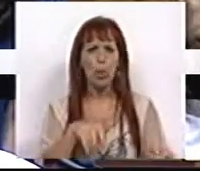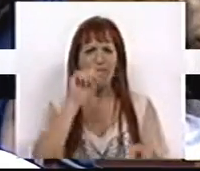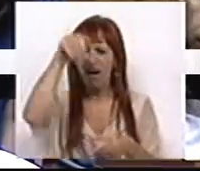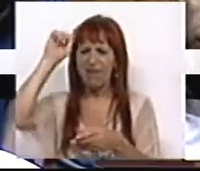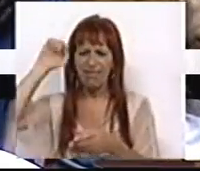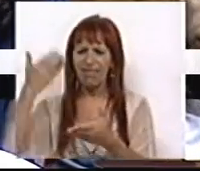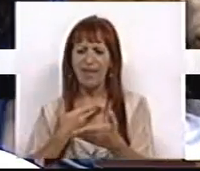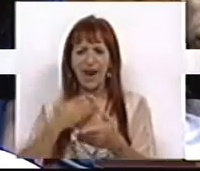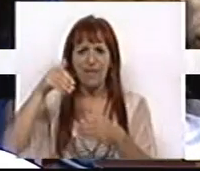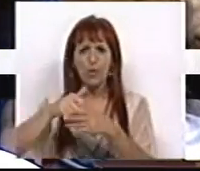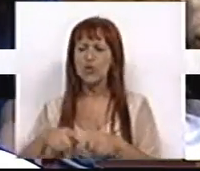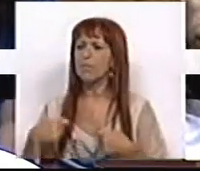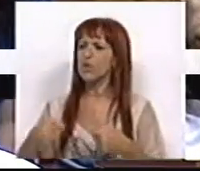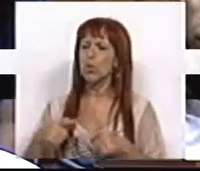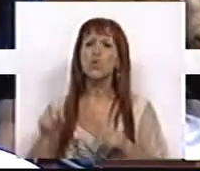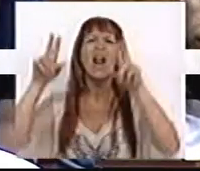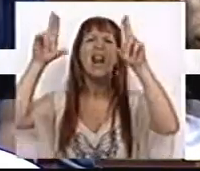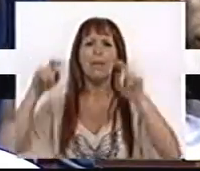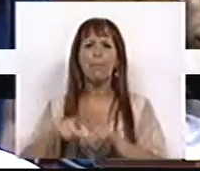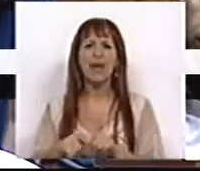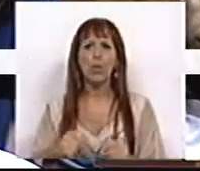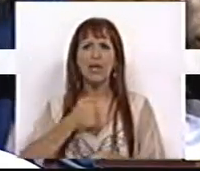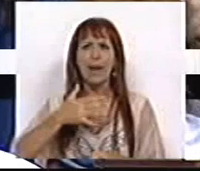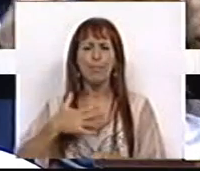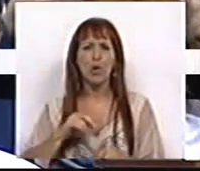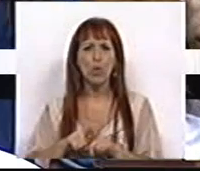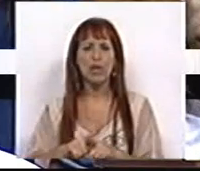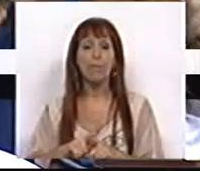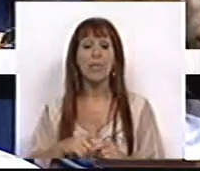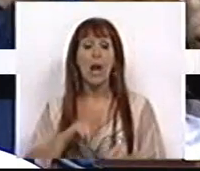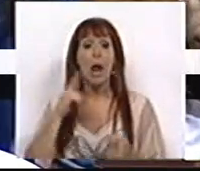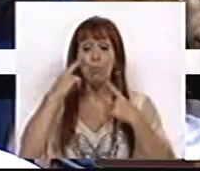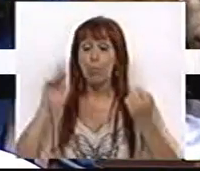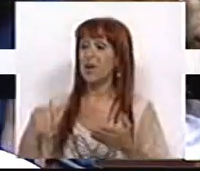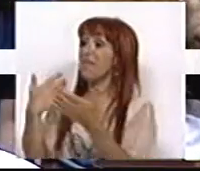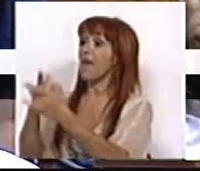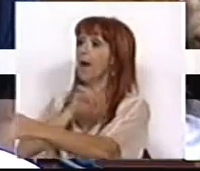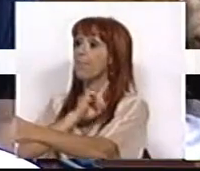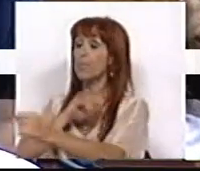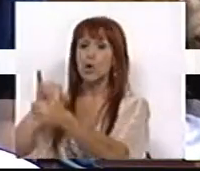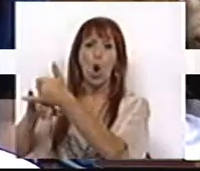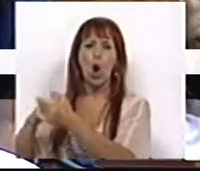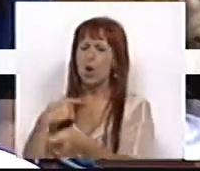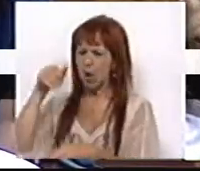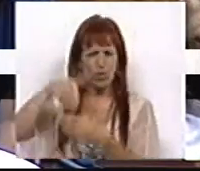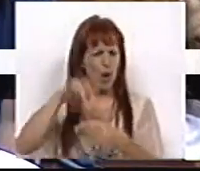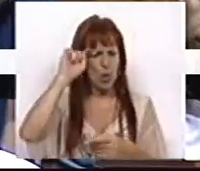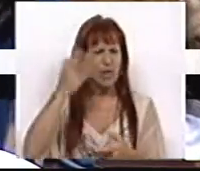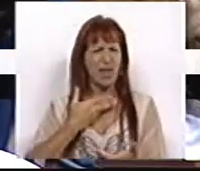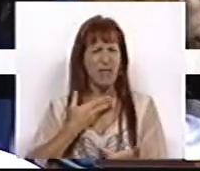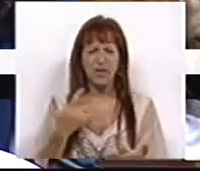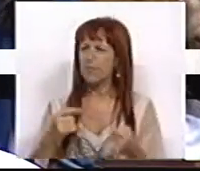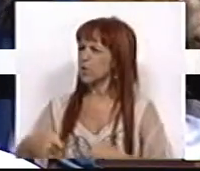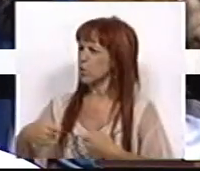déficit. Mas os gastos de limpeza de empresas públicas para entregar a privados para concessionar as operações não entram para déficit.